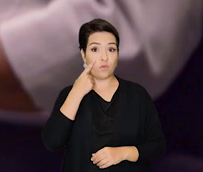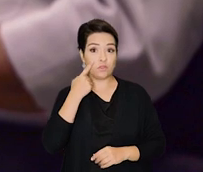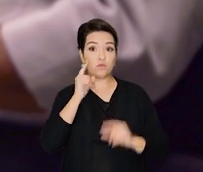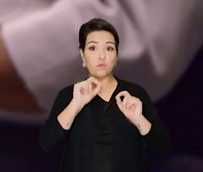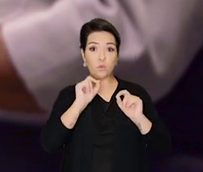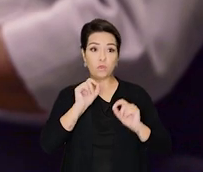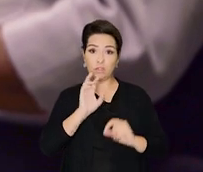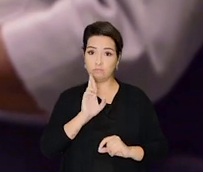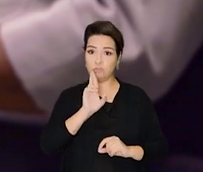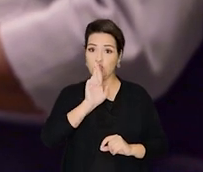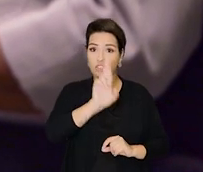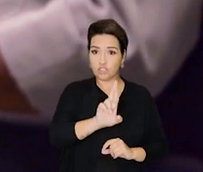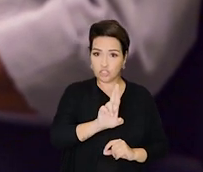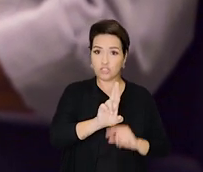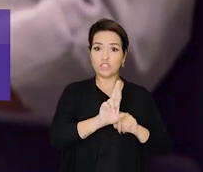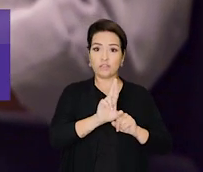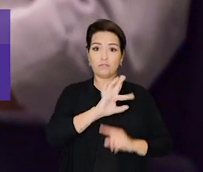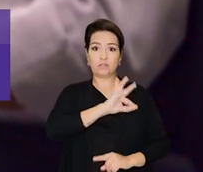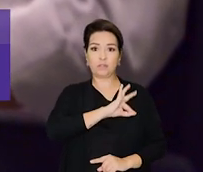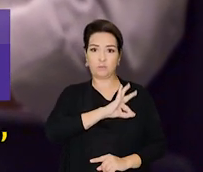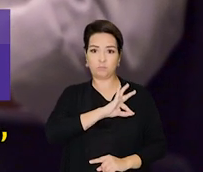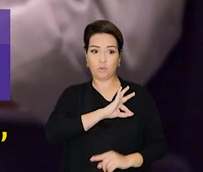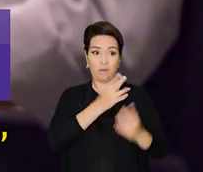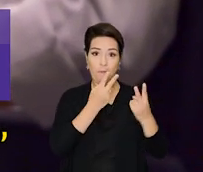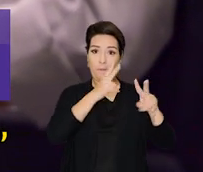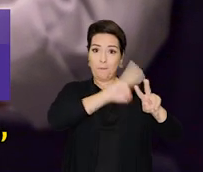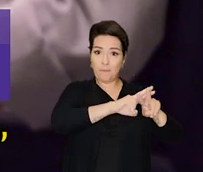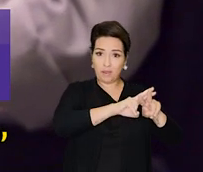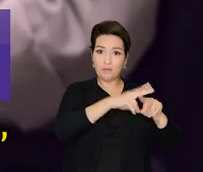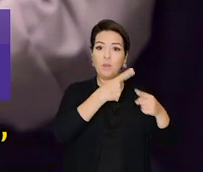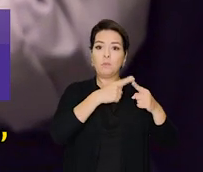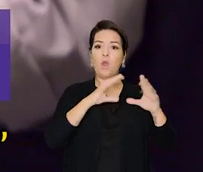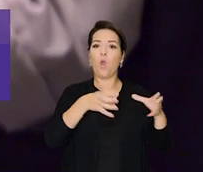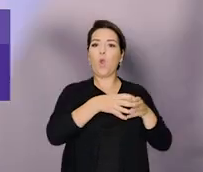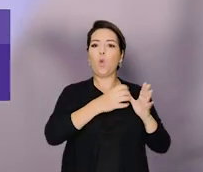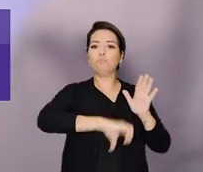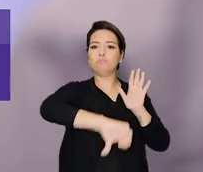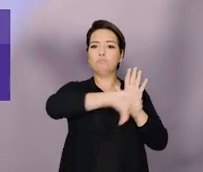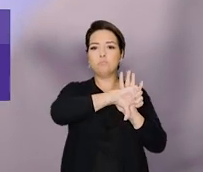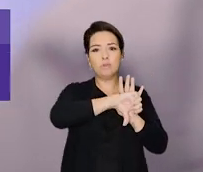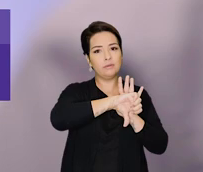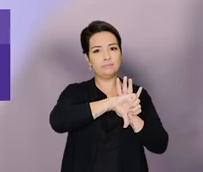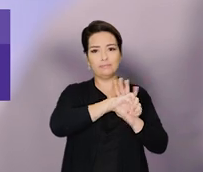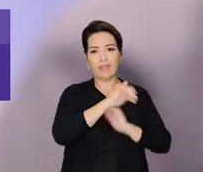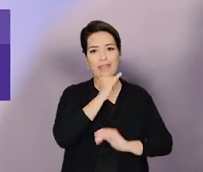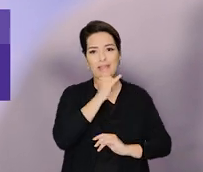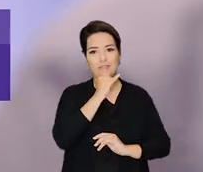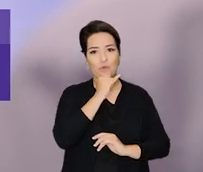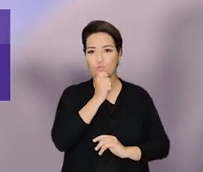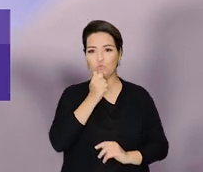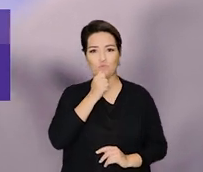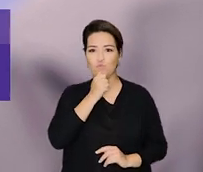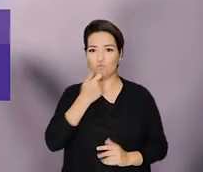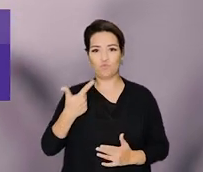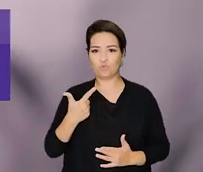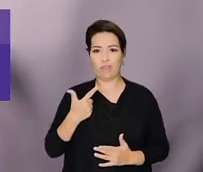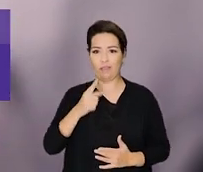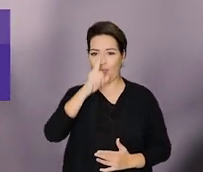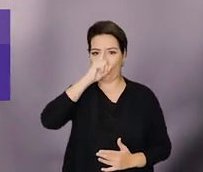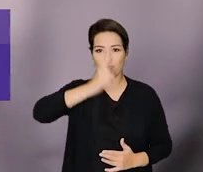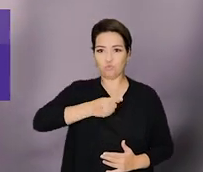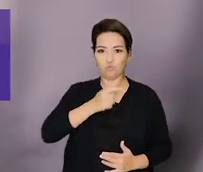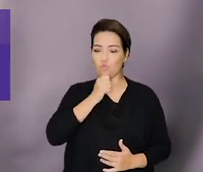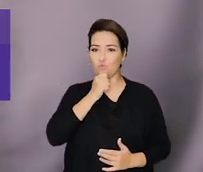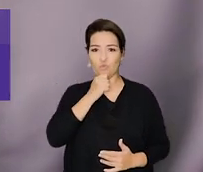Quando você vê um chefe da polícia ser preso porque faz parte de organização criminosa, não tem exemplo. E aí não tem autoridade.